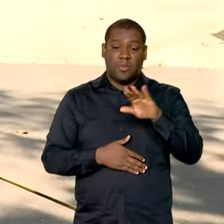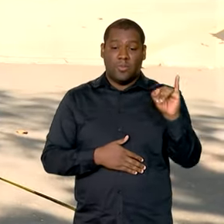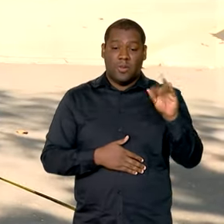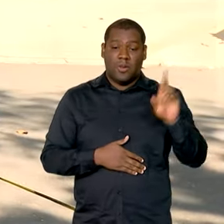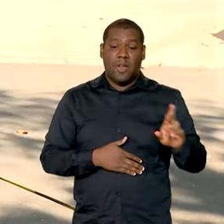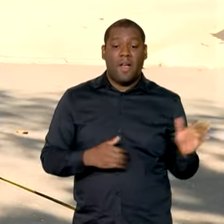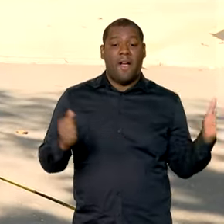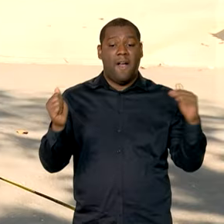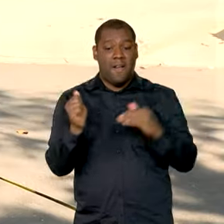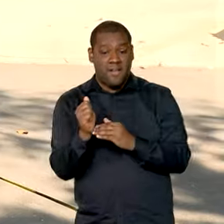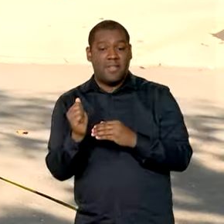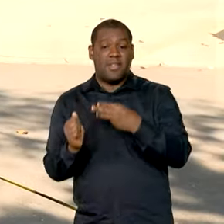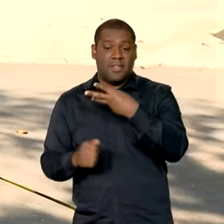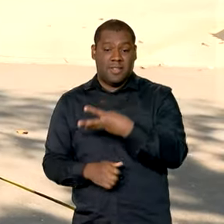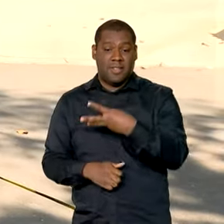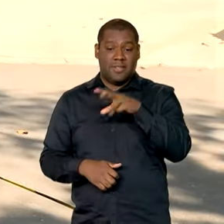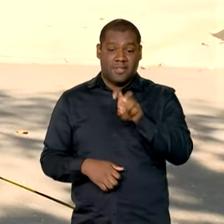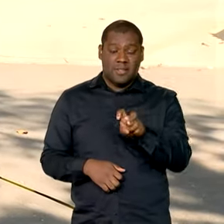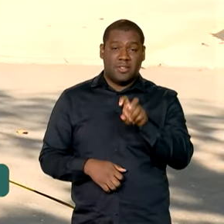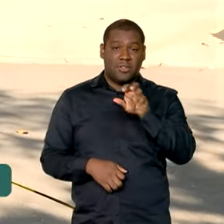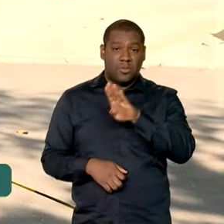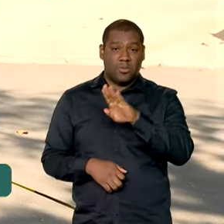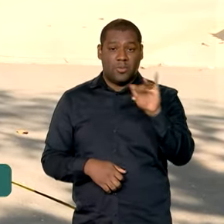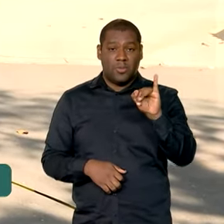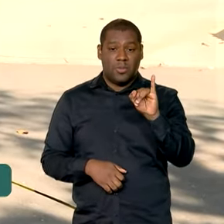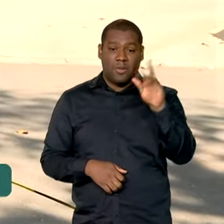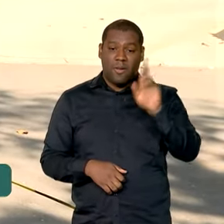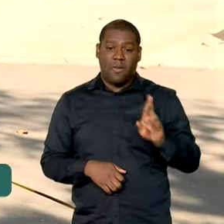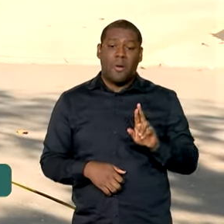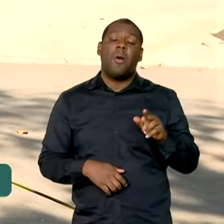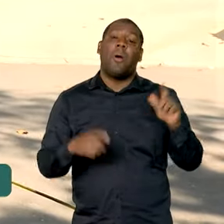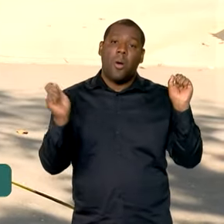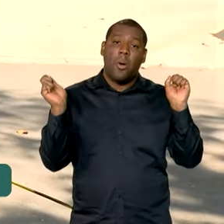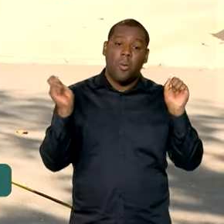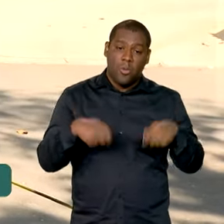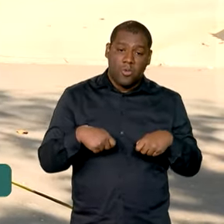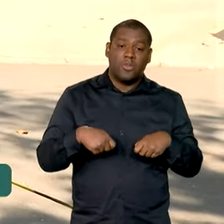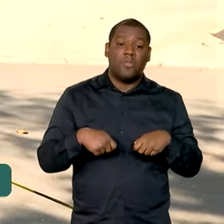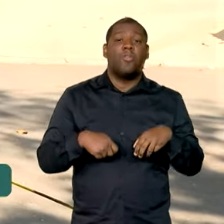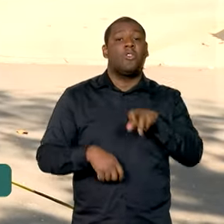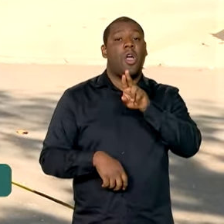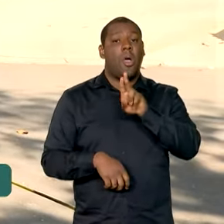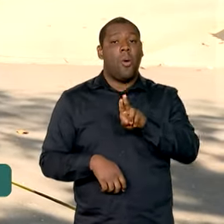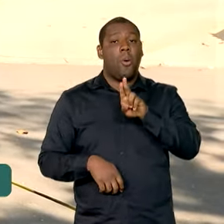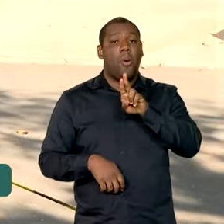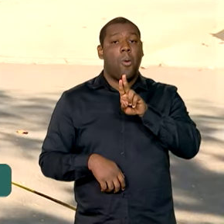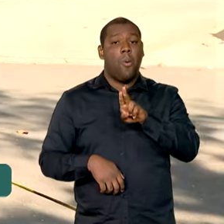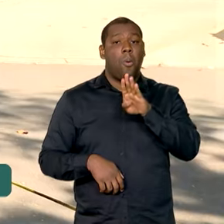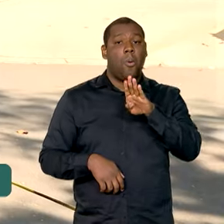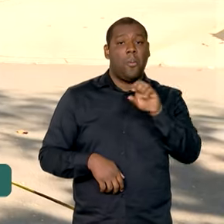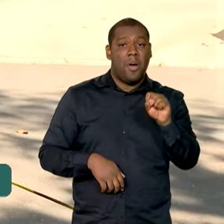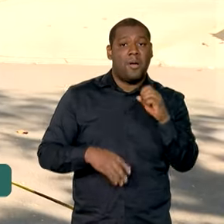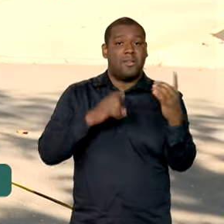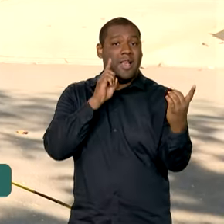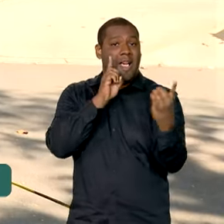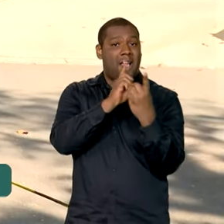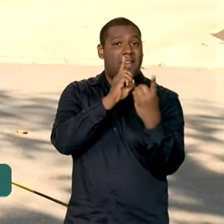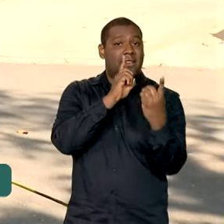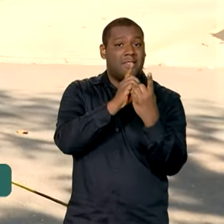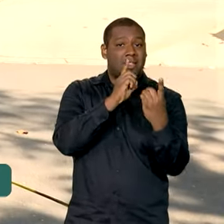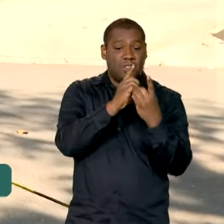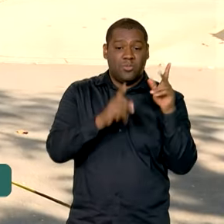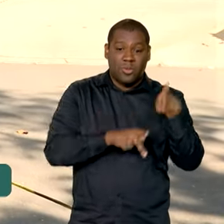para R$ 35 bilhões. Com isso, vai ser possível ampliar o horário de atendimento nas UBSs para até as 22